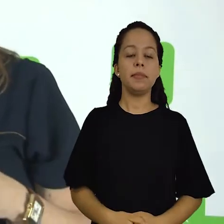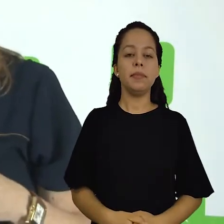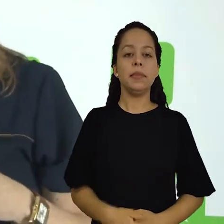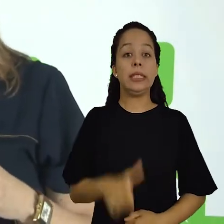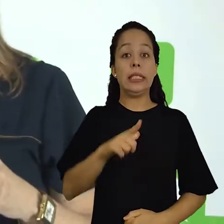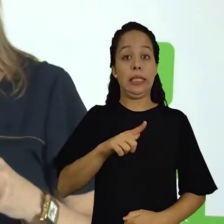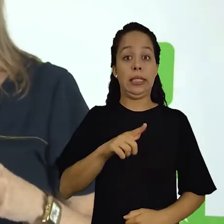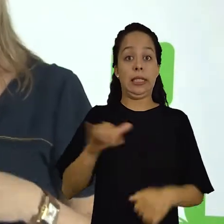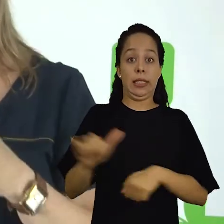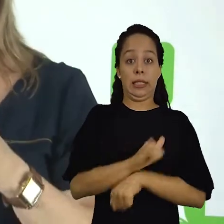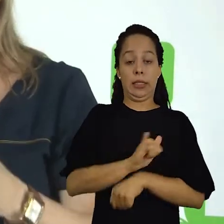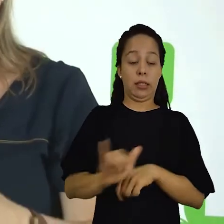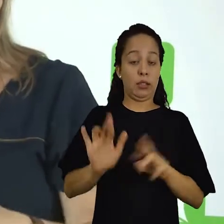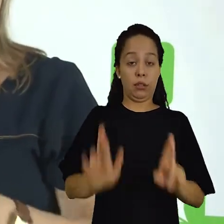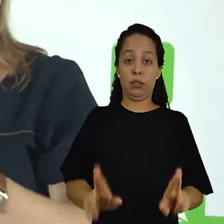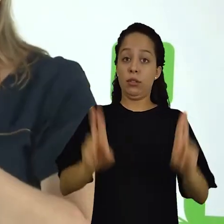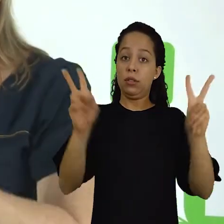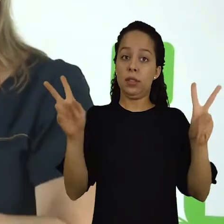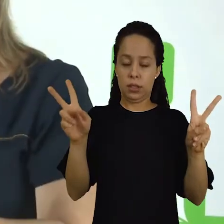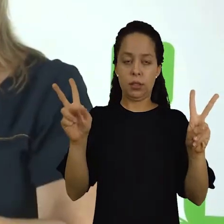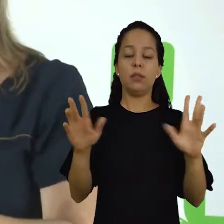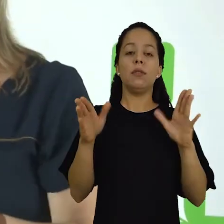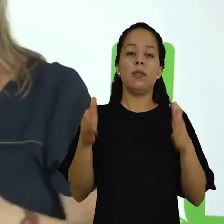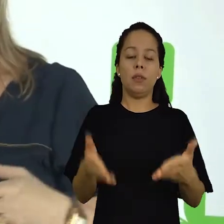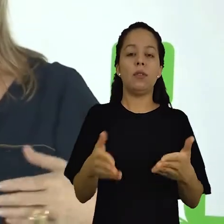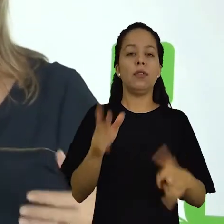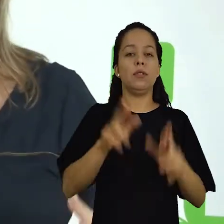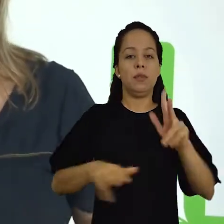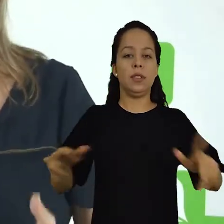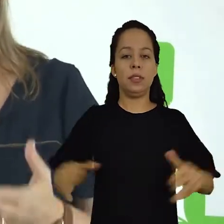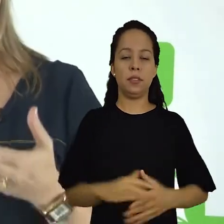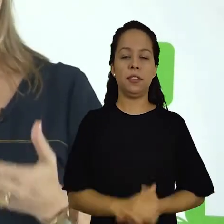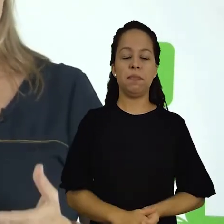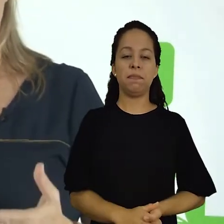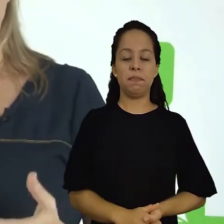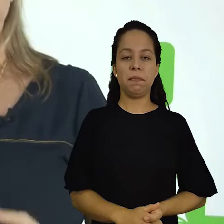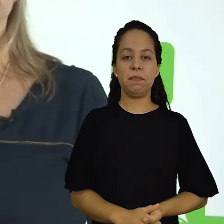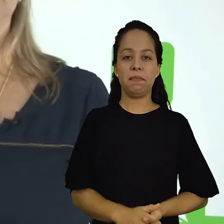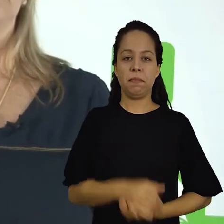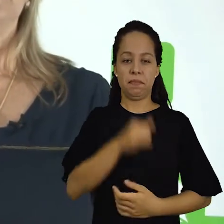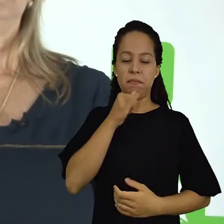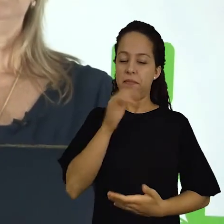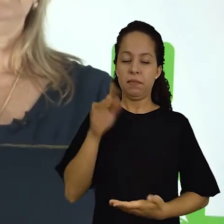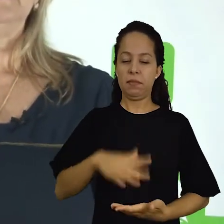a estratégias diferentes, em relação a enfoques diferentes.